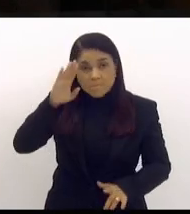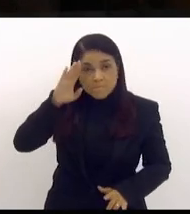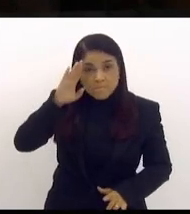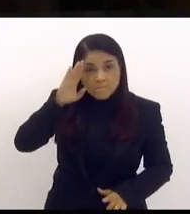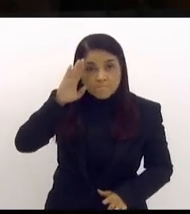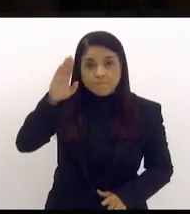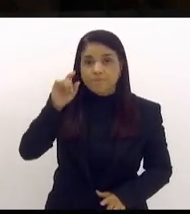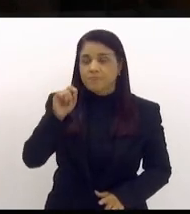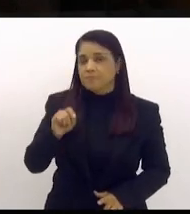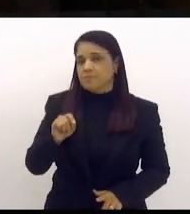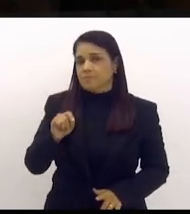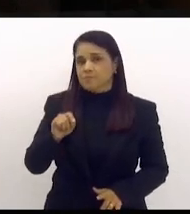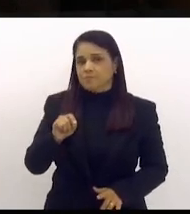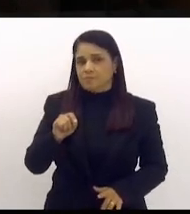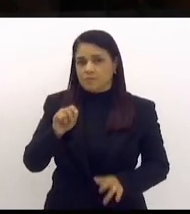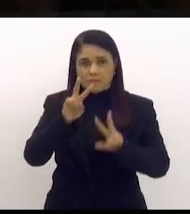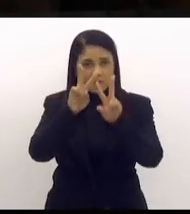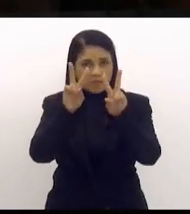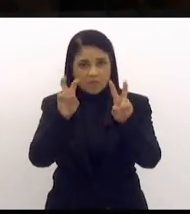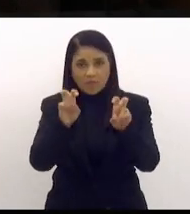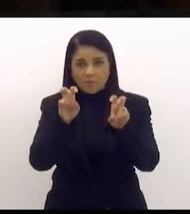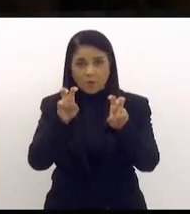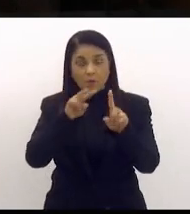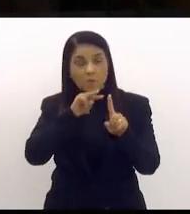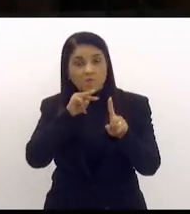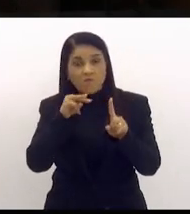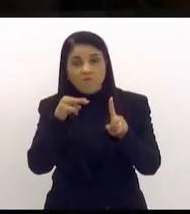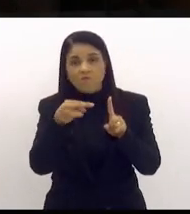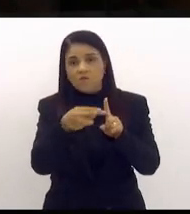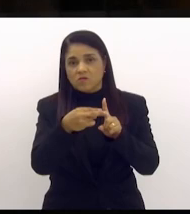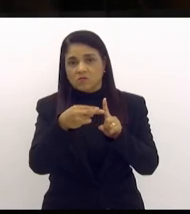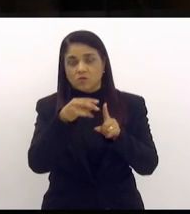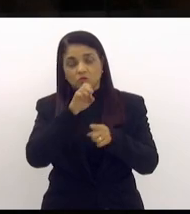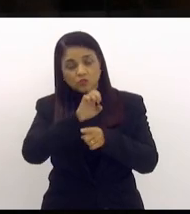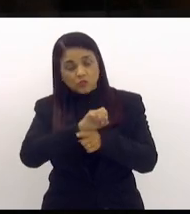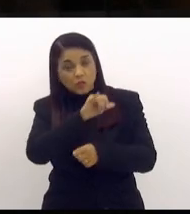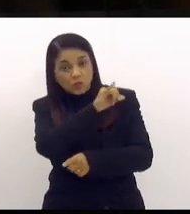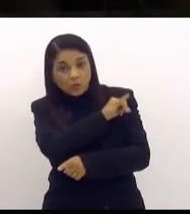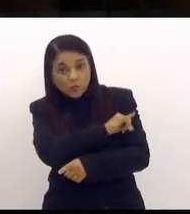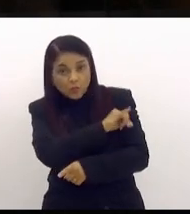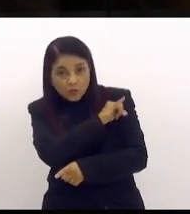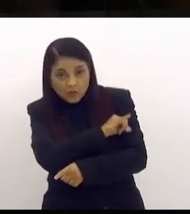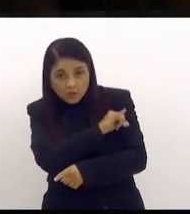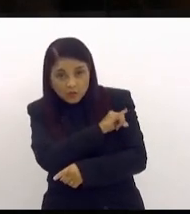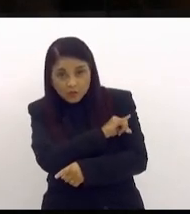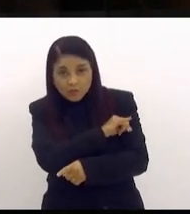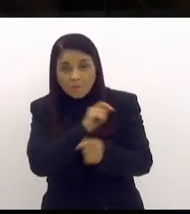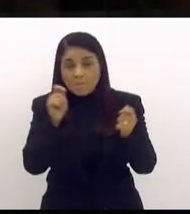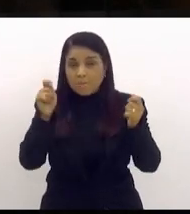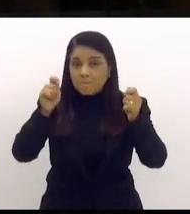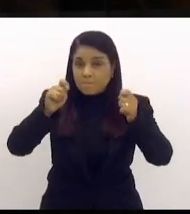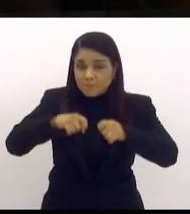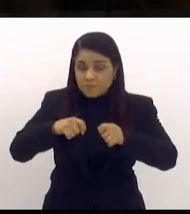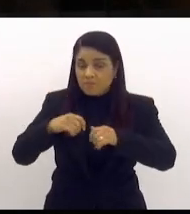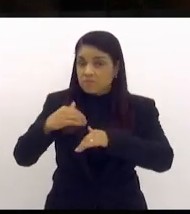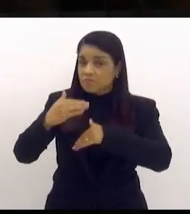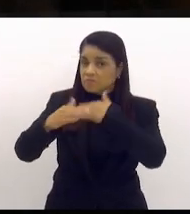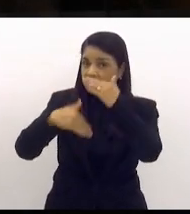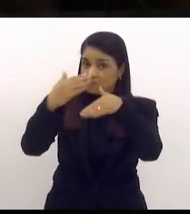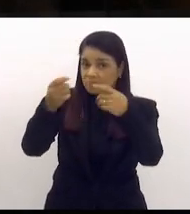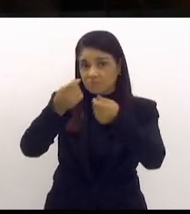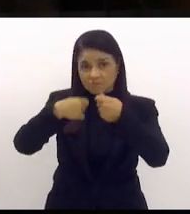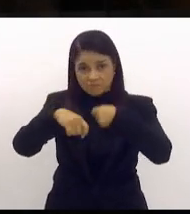prioritário sob o ponto de vista que o Estado do Rio de Janeiro possa ter algum desenvolvimento